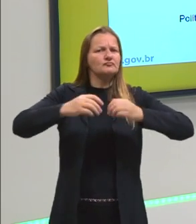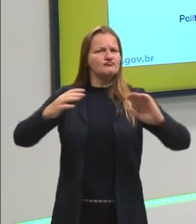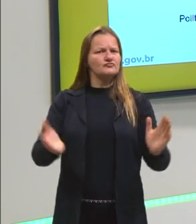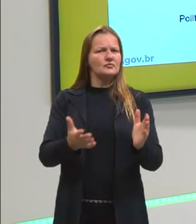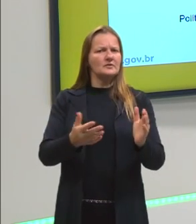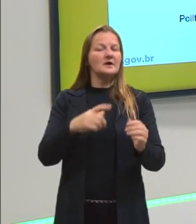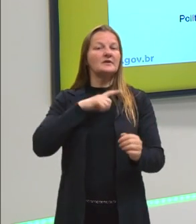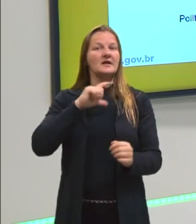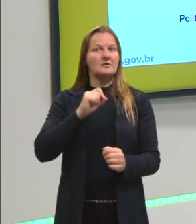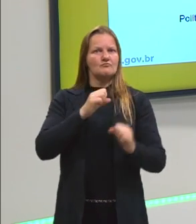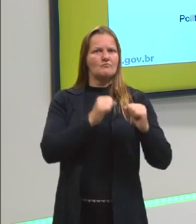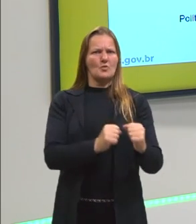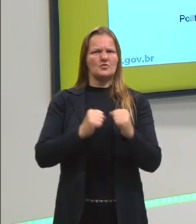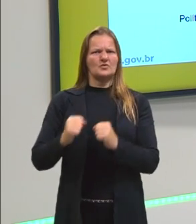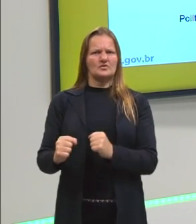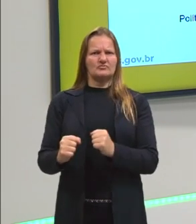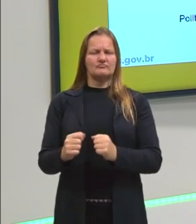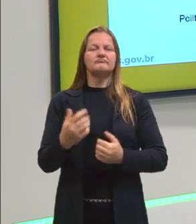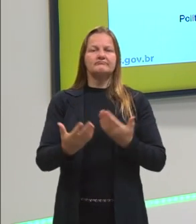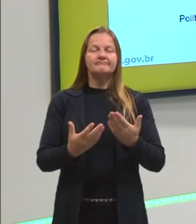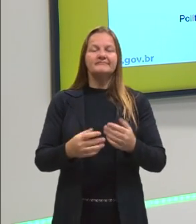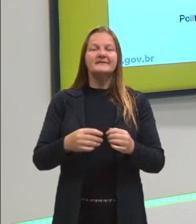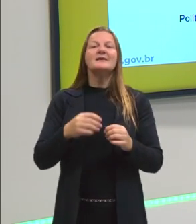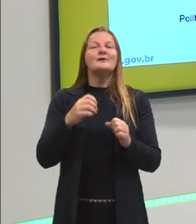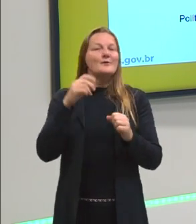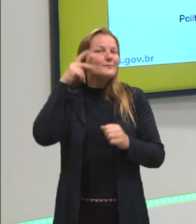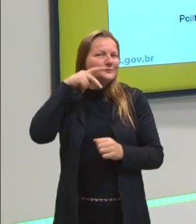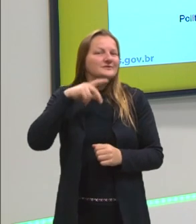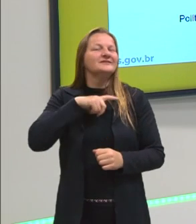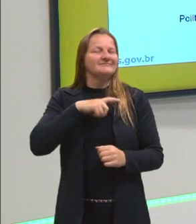transitam pela política, porque a política dá esse poder